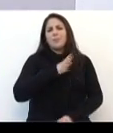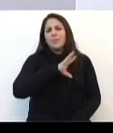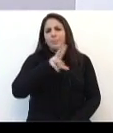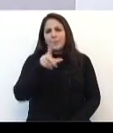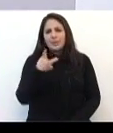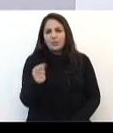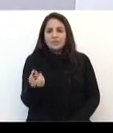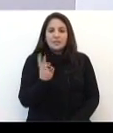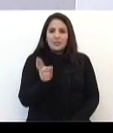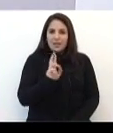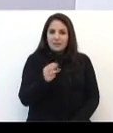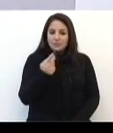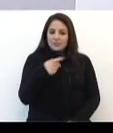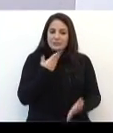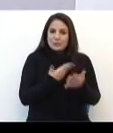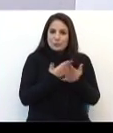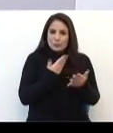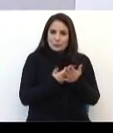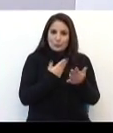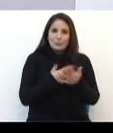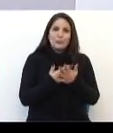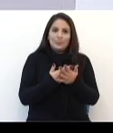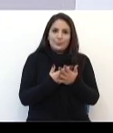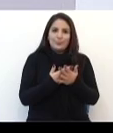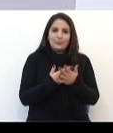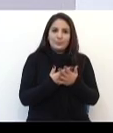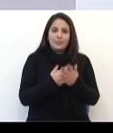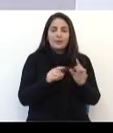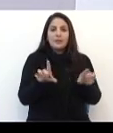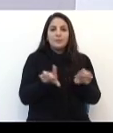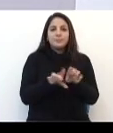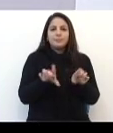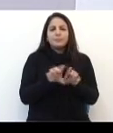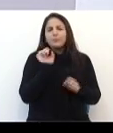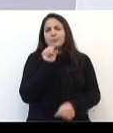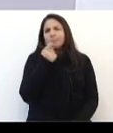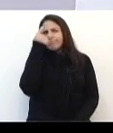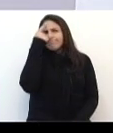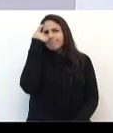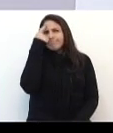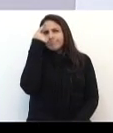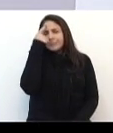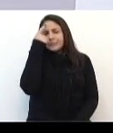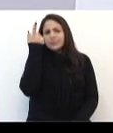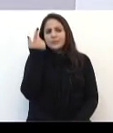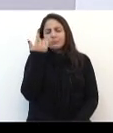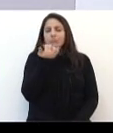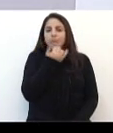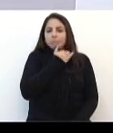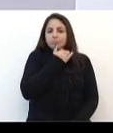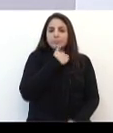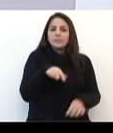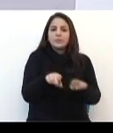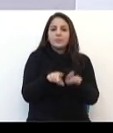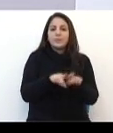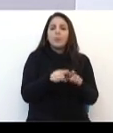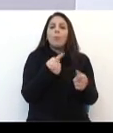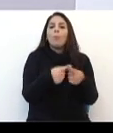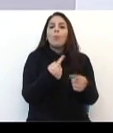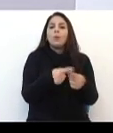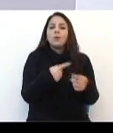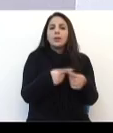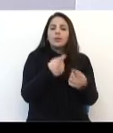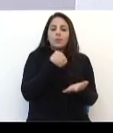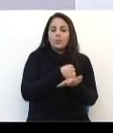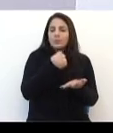com este estudo e na conclusão teve apontamento. Então o que me deixa entristecido, por